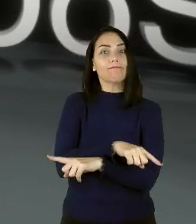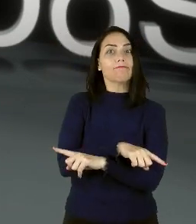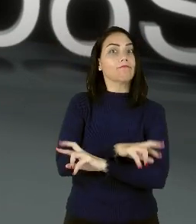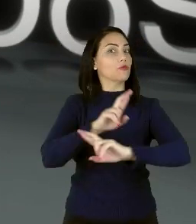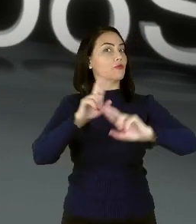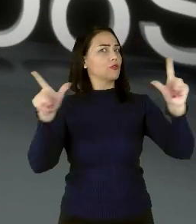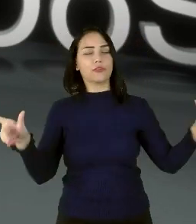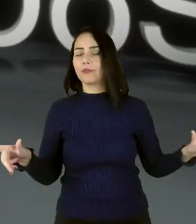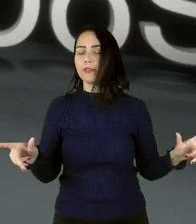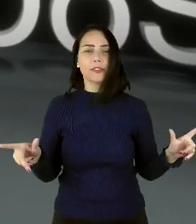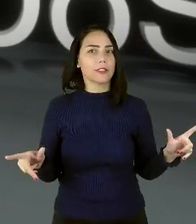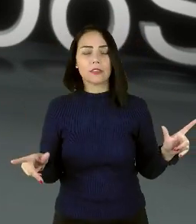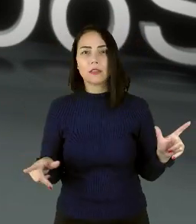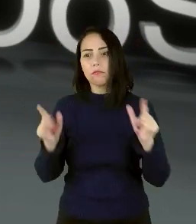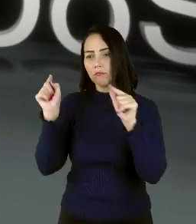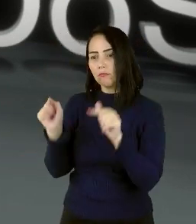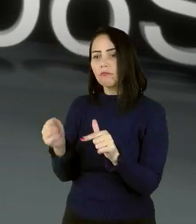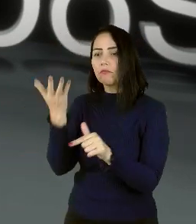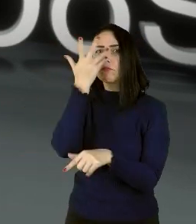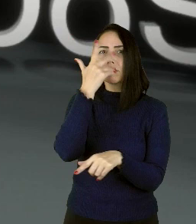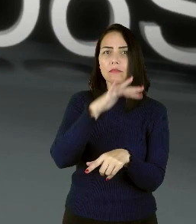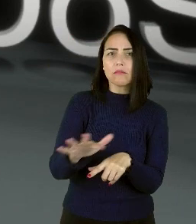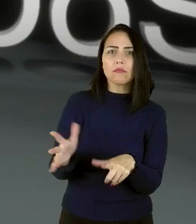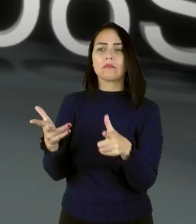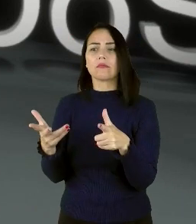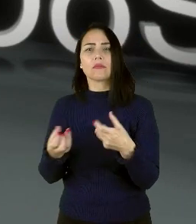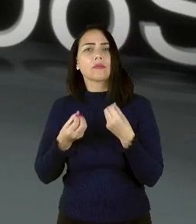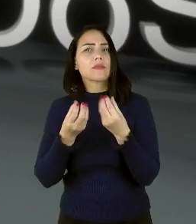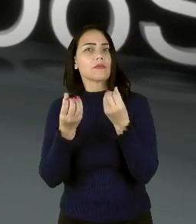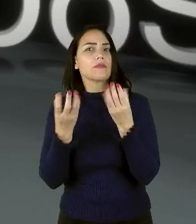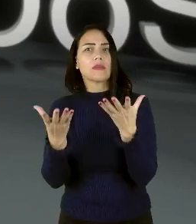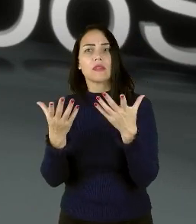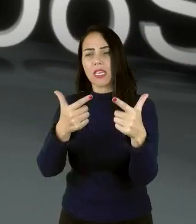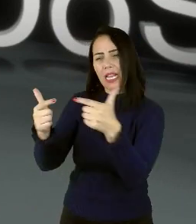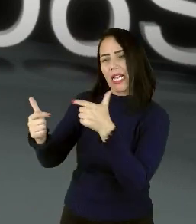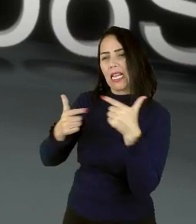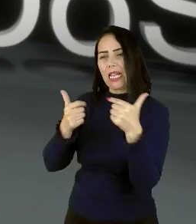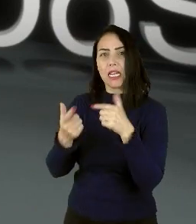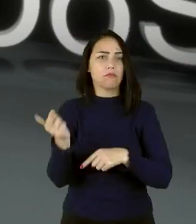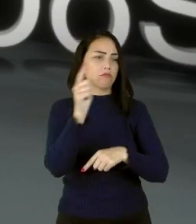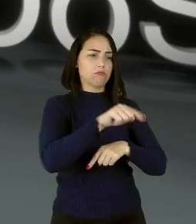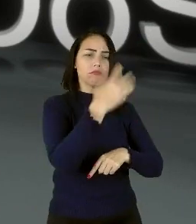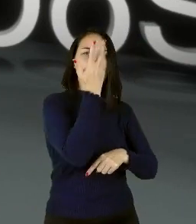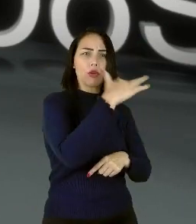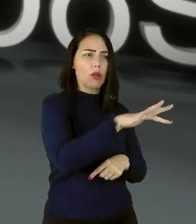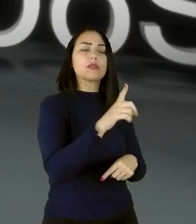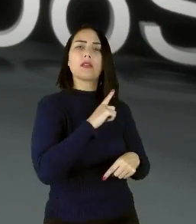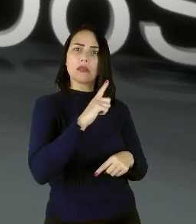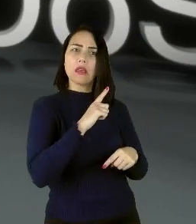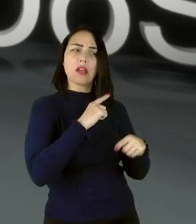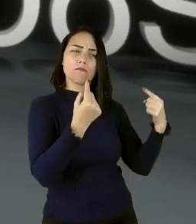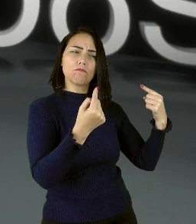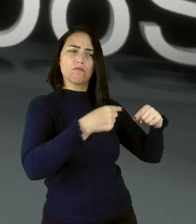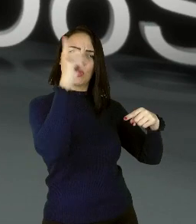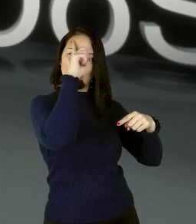totalmente dispares. De um lado, temos crianças que são expostas à realidade de guerra. Do outro, crianças que têm